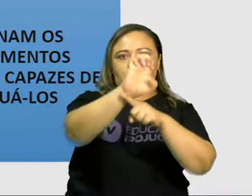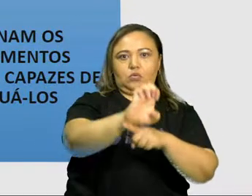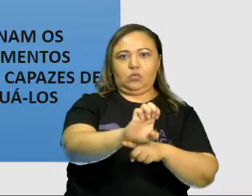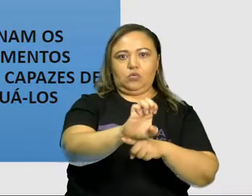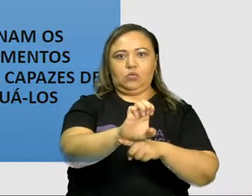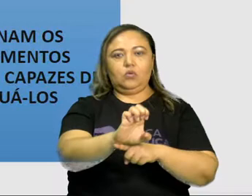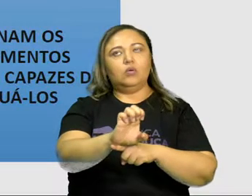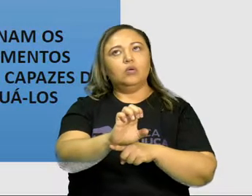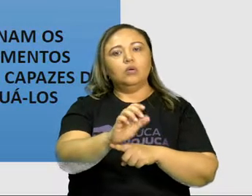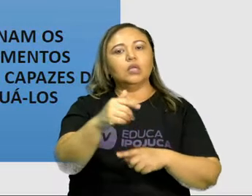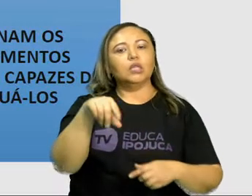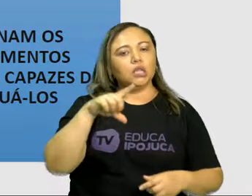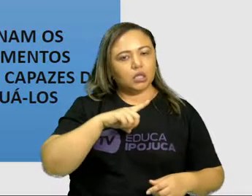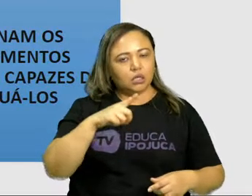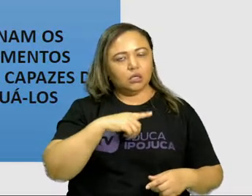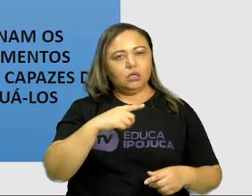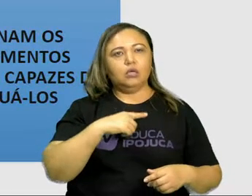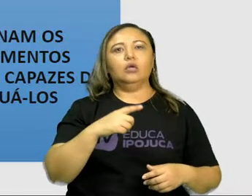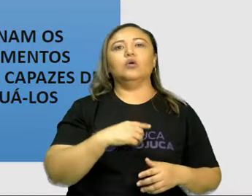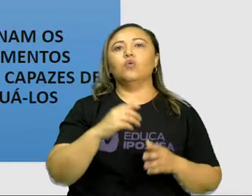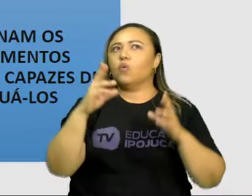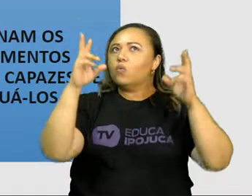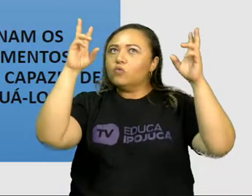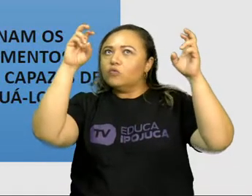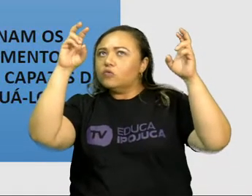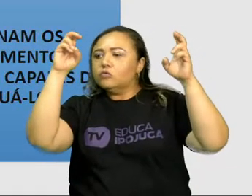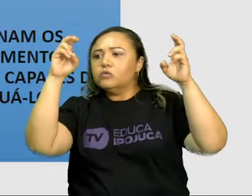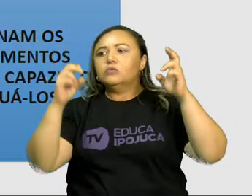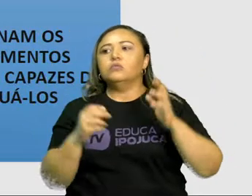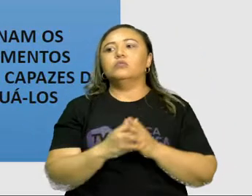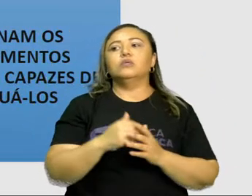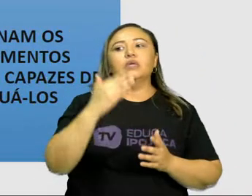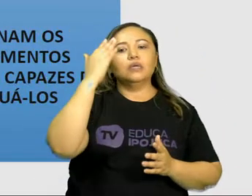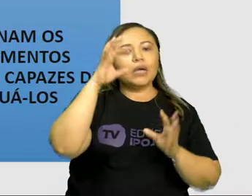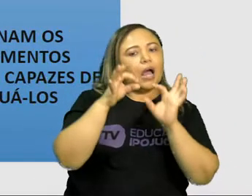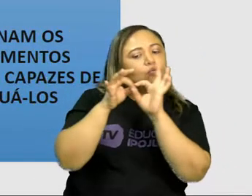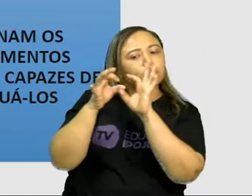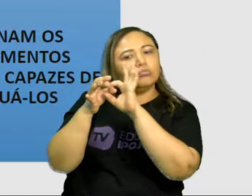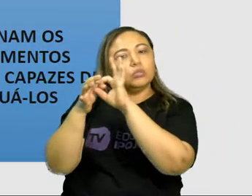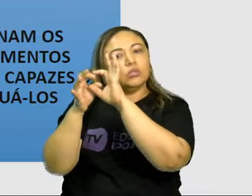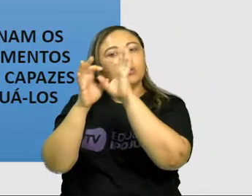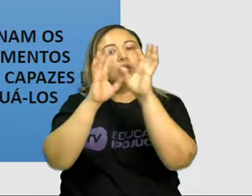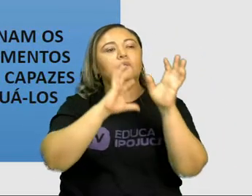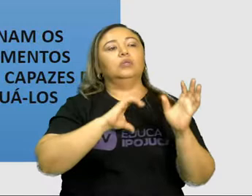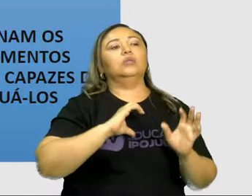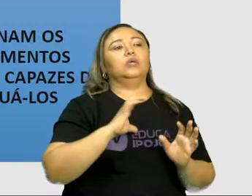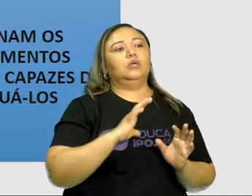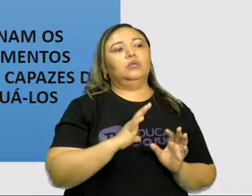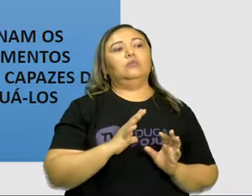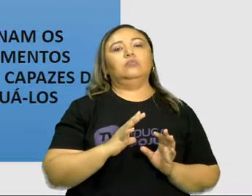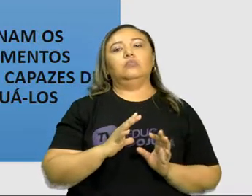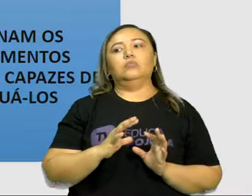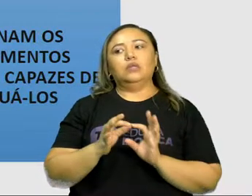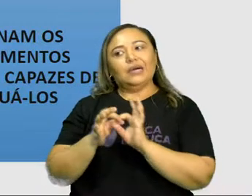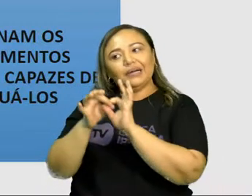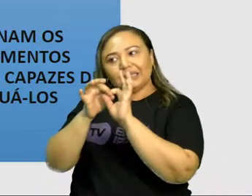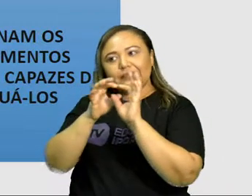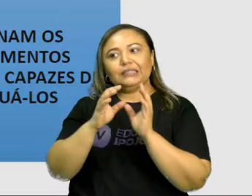conteúdo exposto. Então se você conhece bastante o conteúdo, com certeza esses modalizadores,